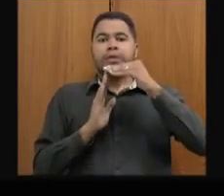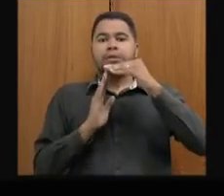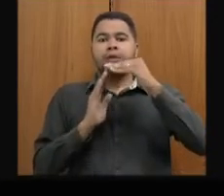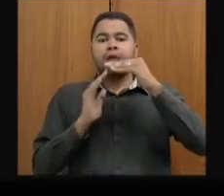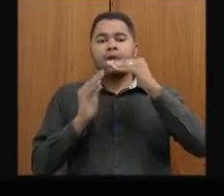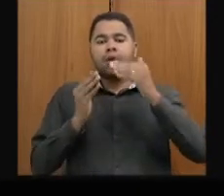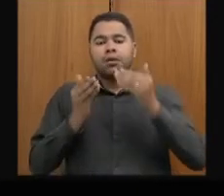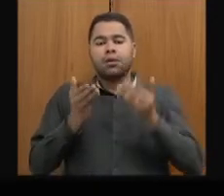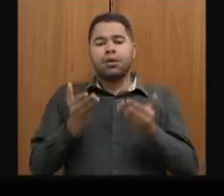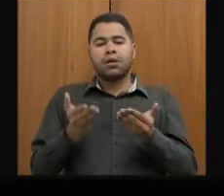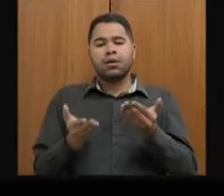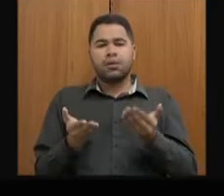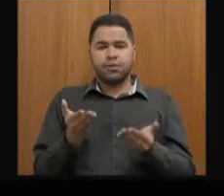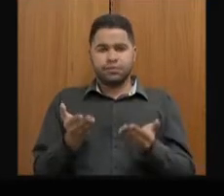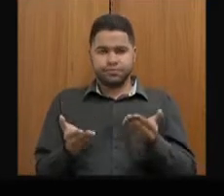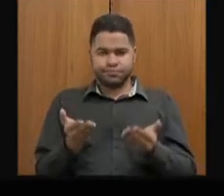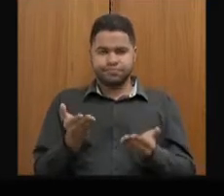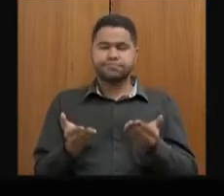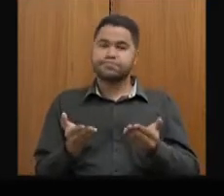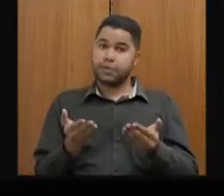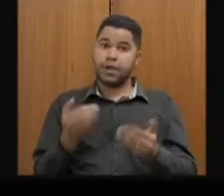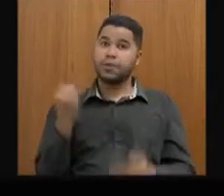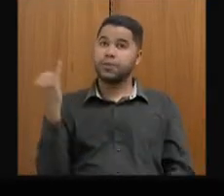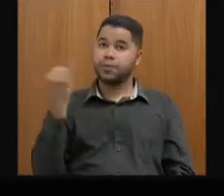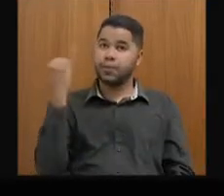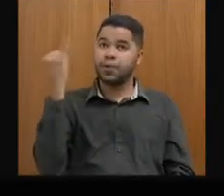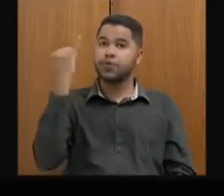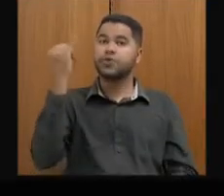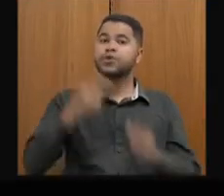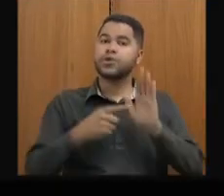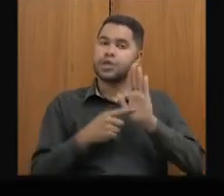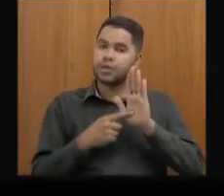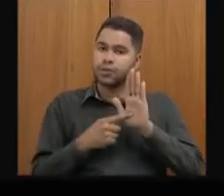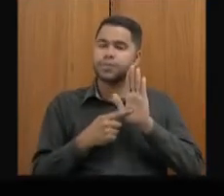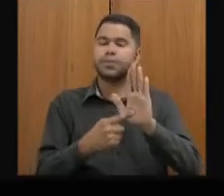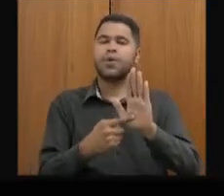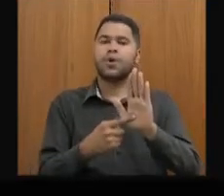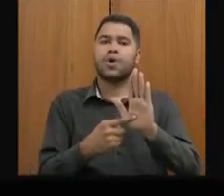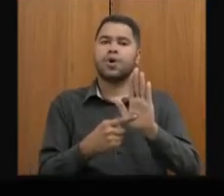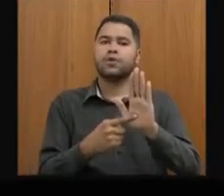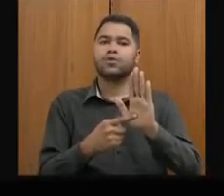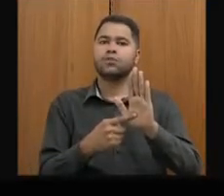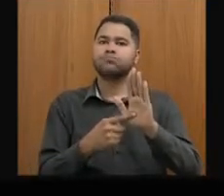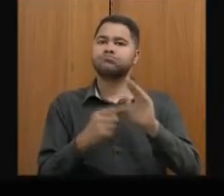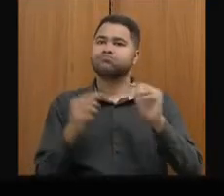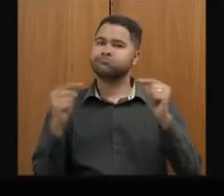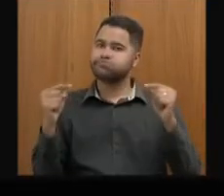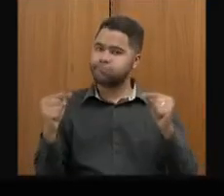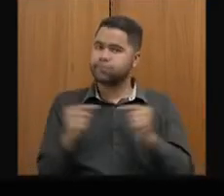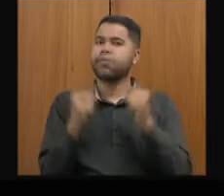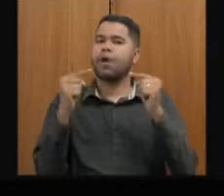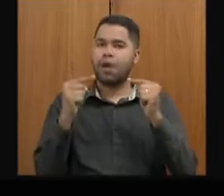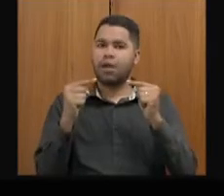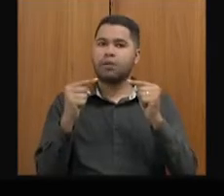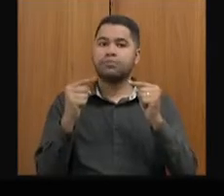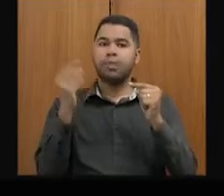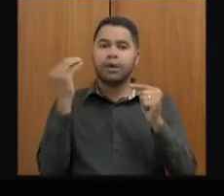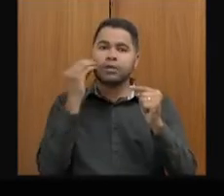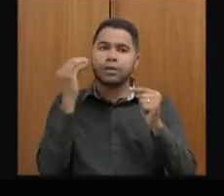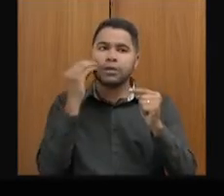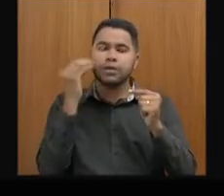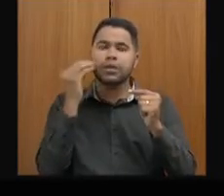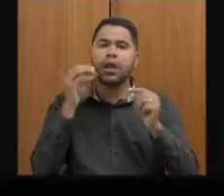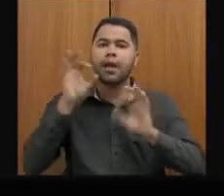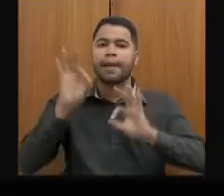entre o prudencial e o máximo. O que é muito importante, que mostra uma convergência para buscar o enquadramento